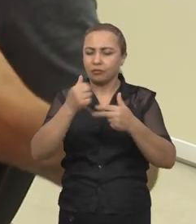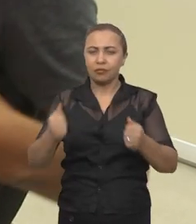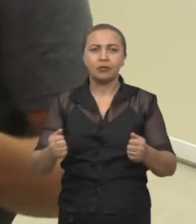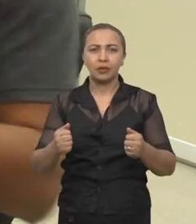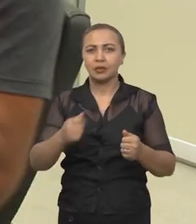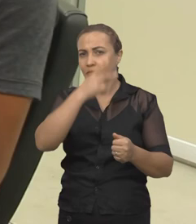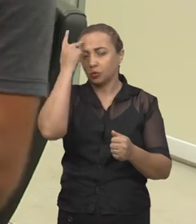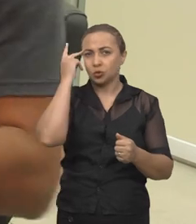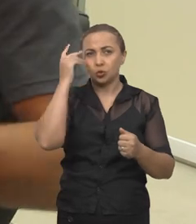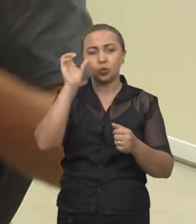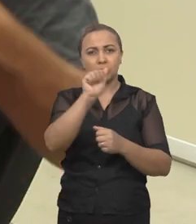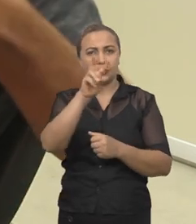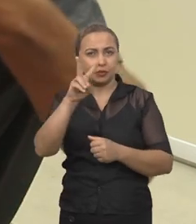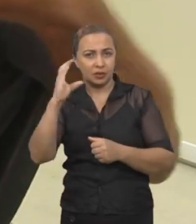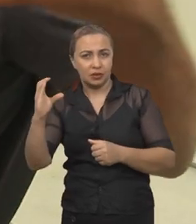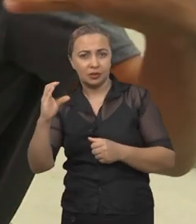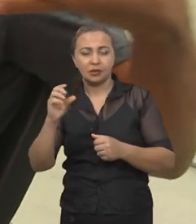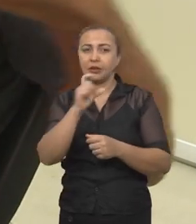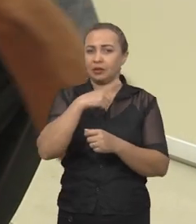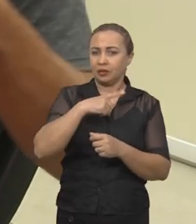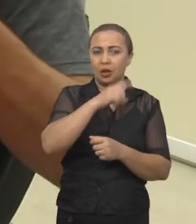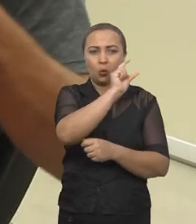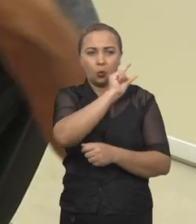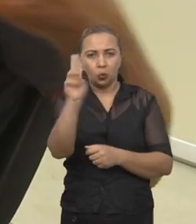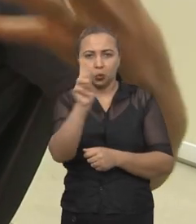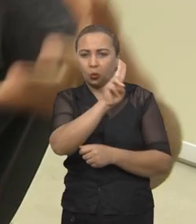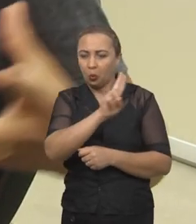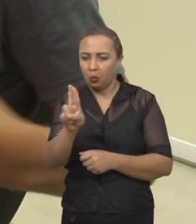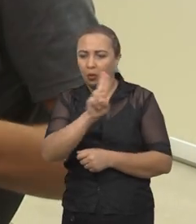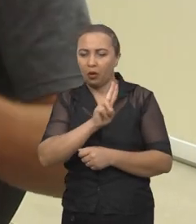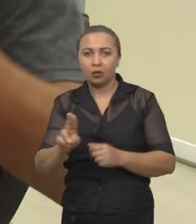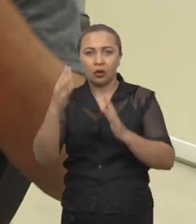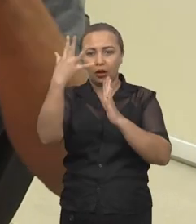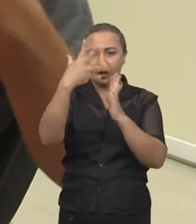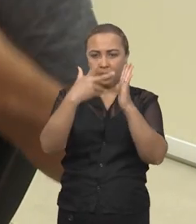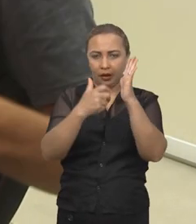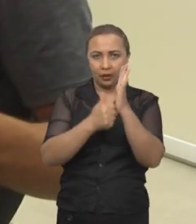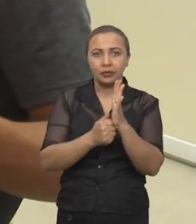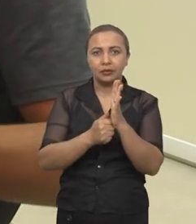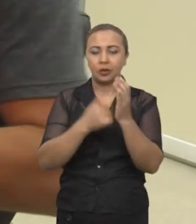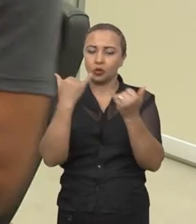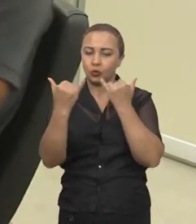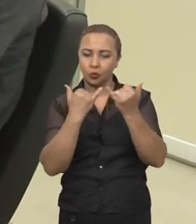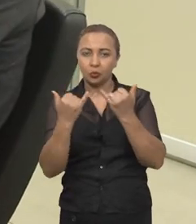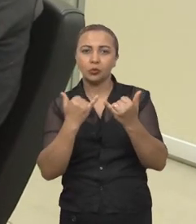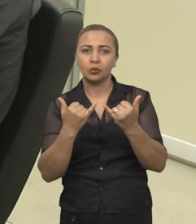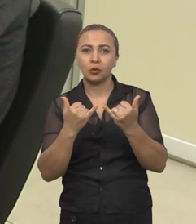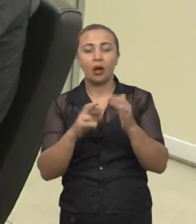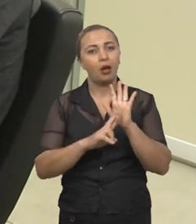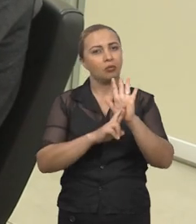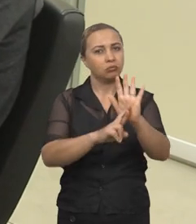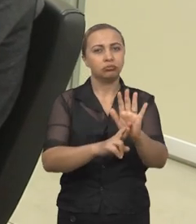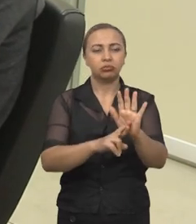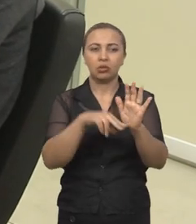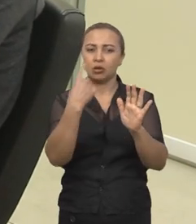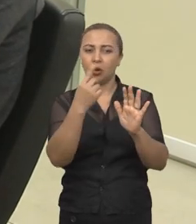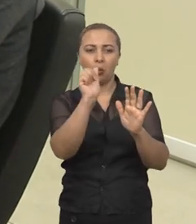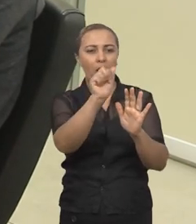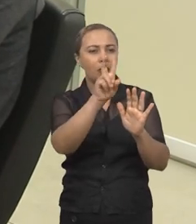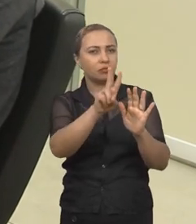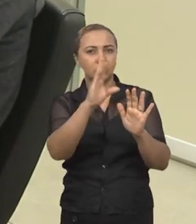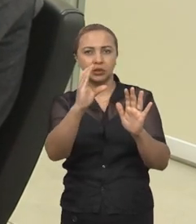casos e rotulamos esse conjunto de características aqui de informações representa um